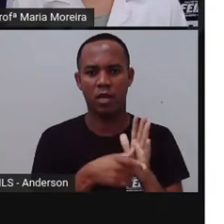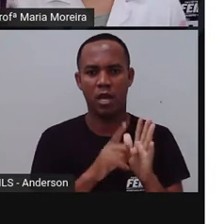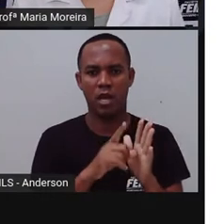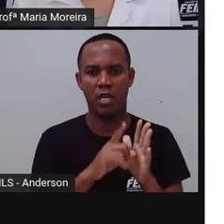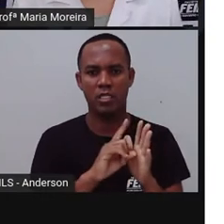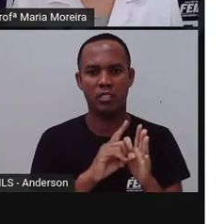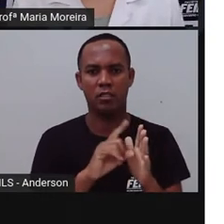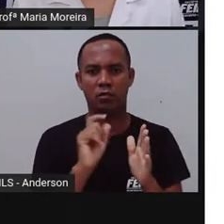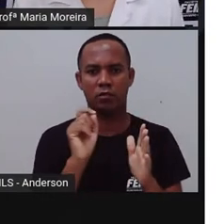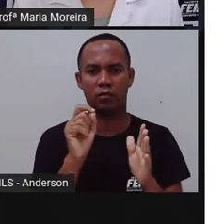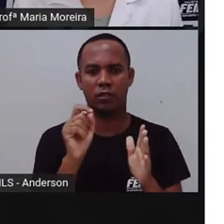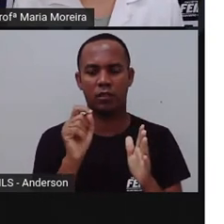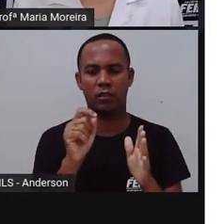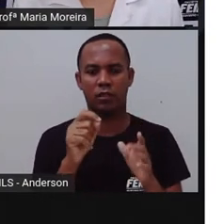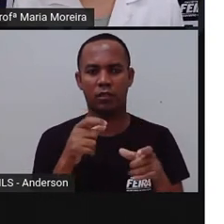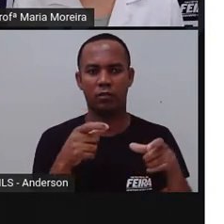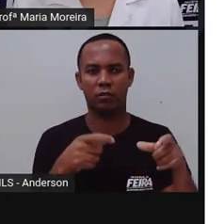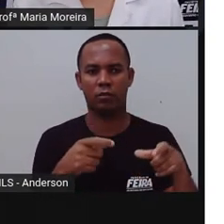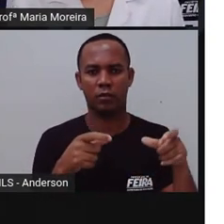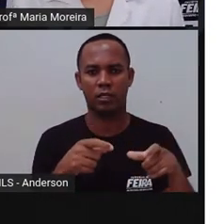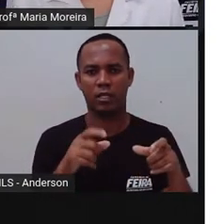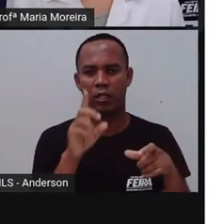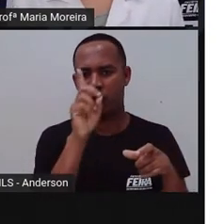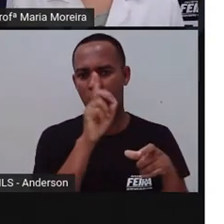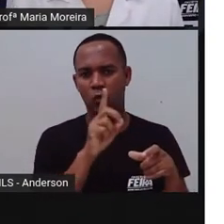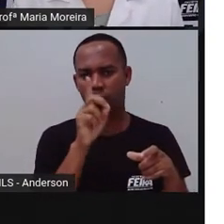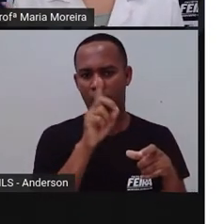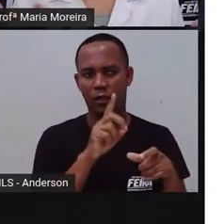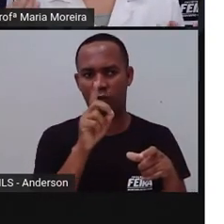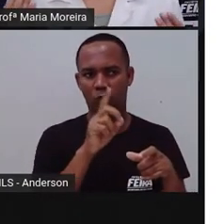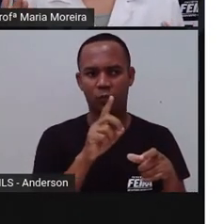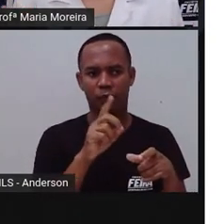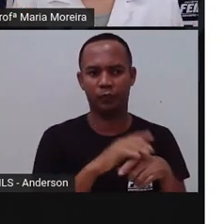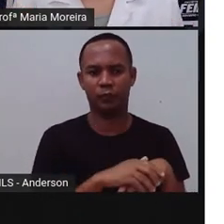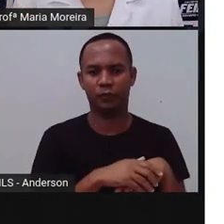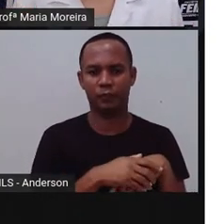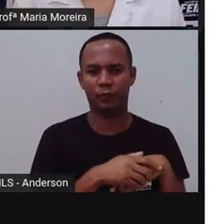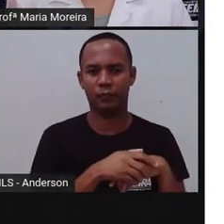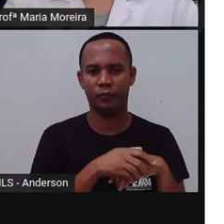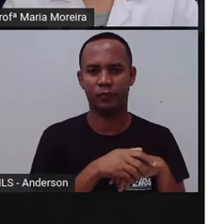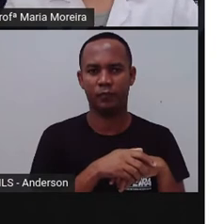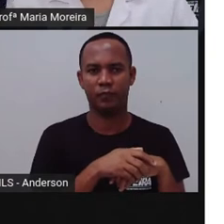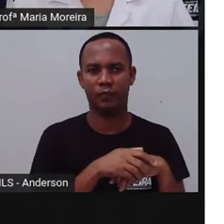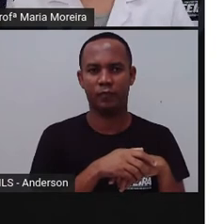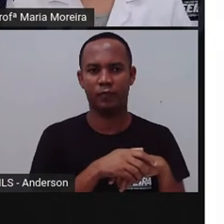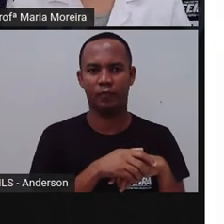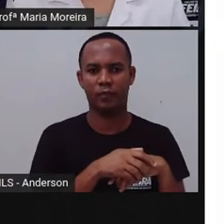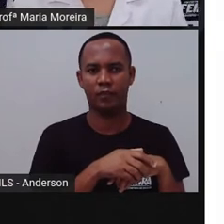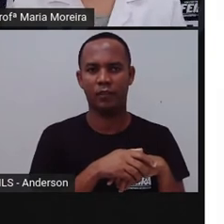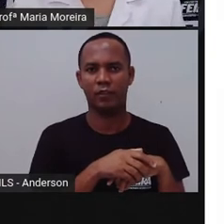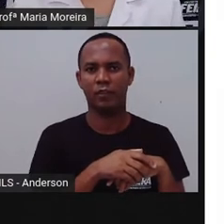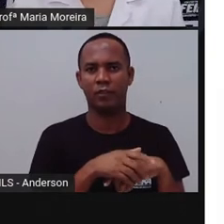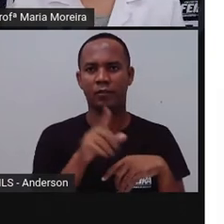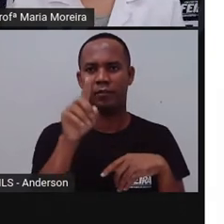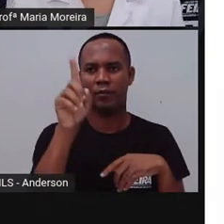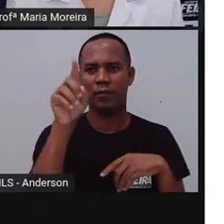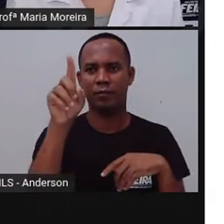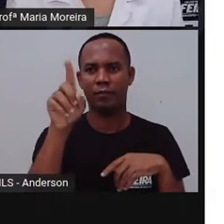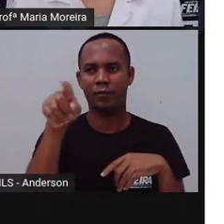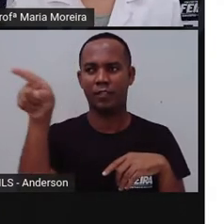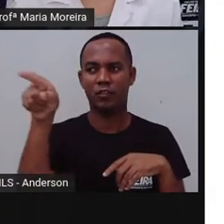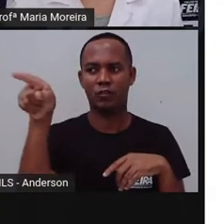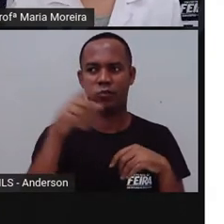teve até um período da pandemia, que ela era fechada aos domingos, e aí, esse fechamento dela, um trecho dela, era justamente para quê?